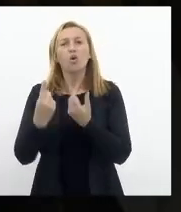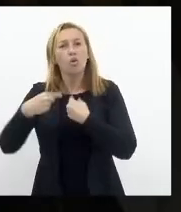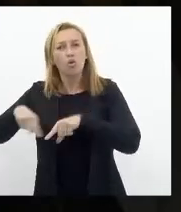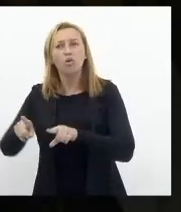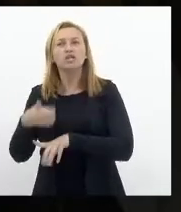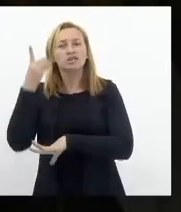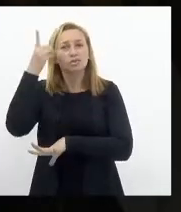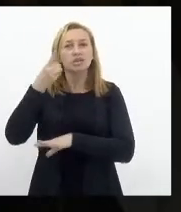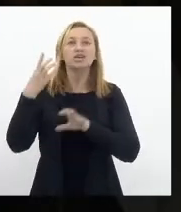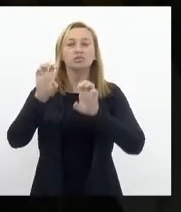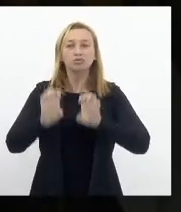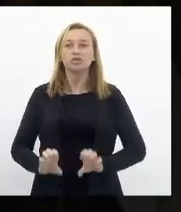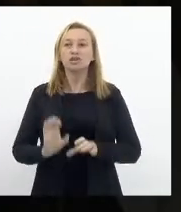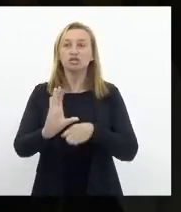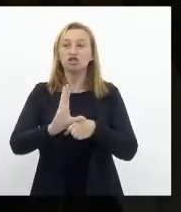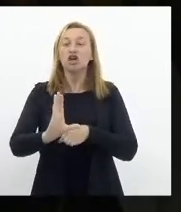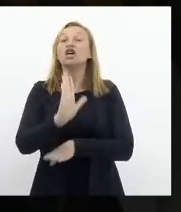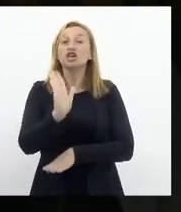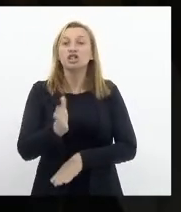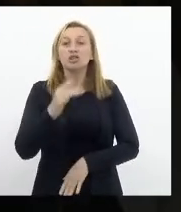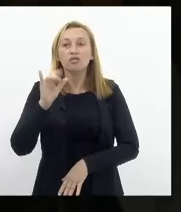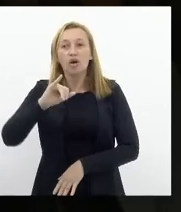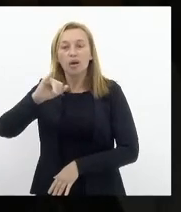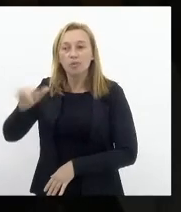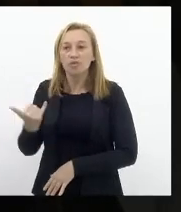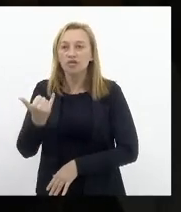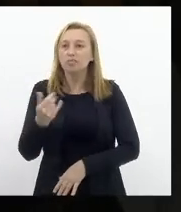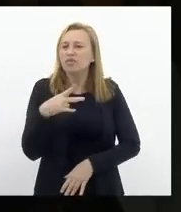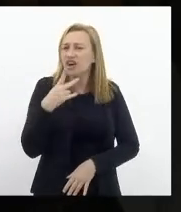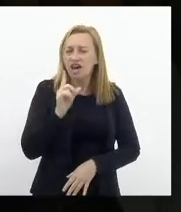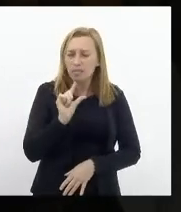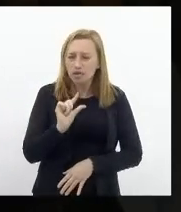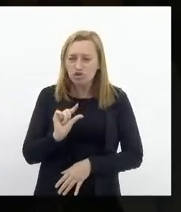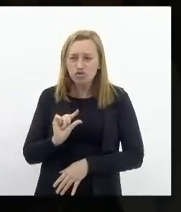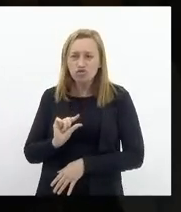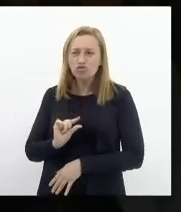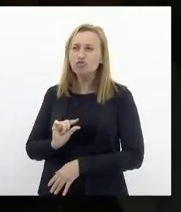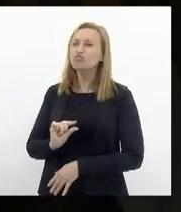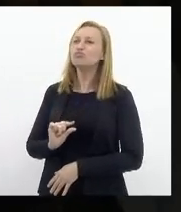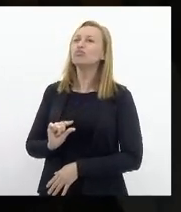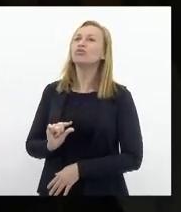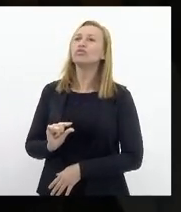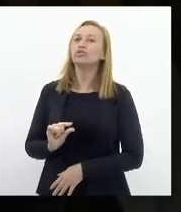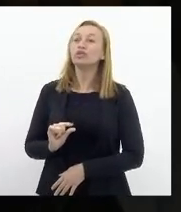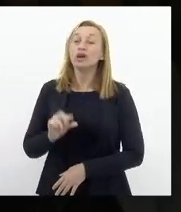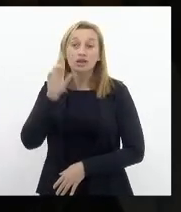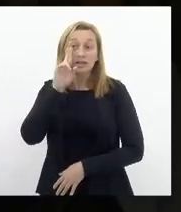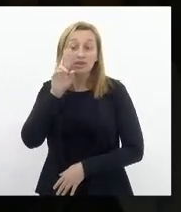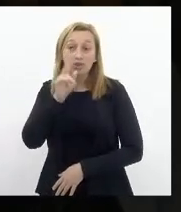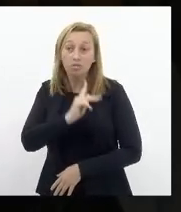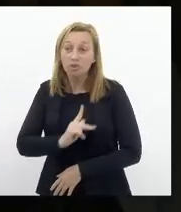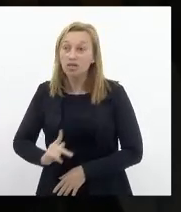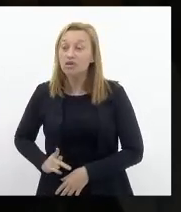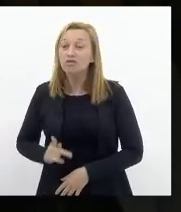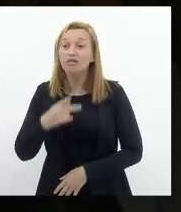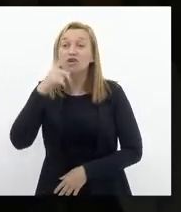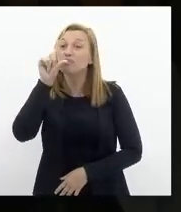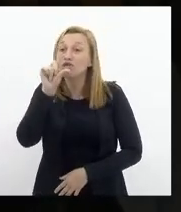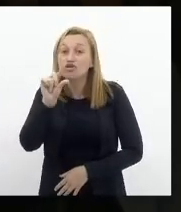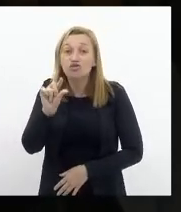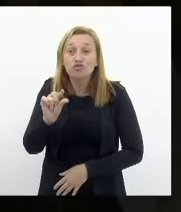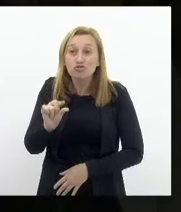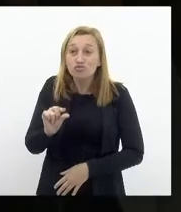no Conselho de Ética e vou aproveitar o ensejo para falar baixinho, senhora presidente, porque talvez assim, falando bem baixinho,